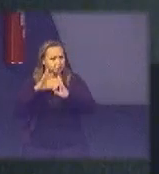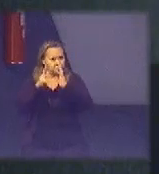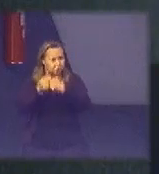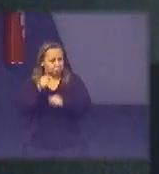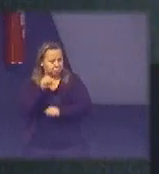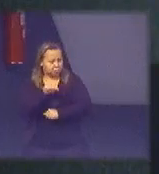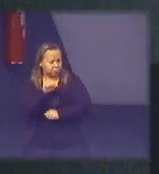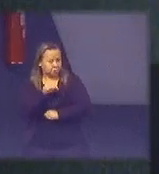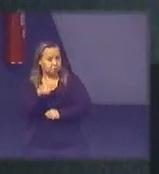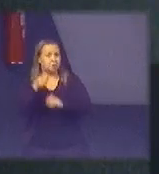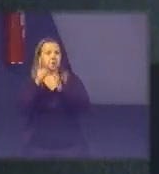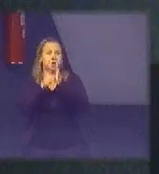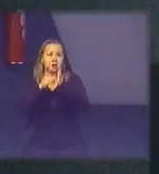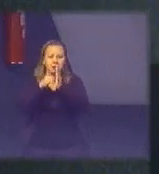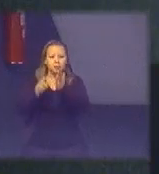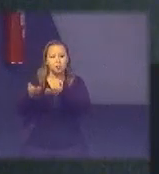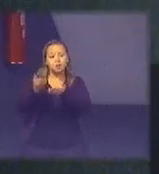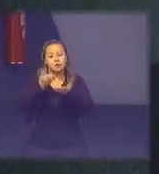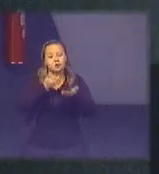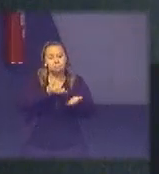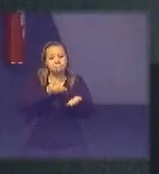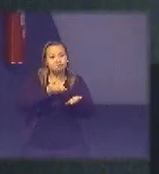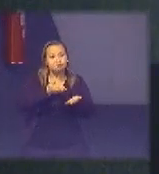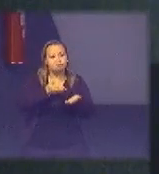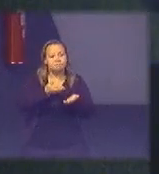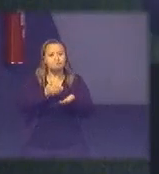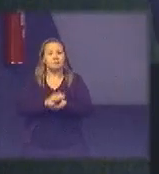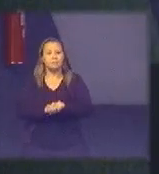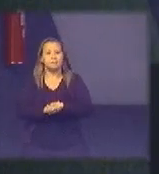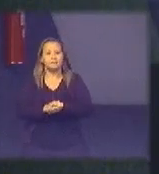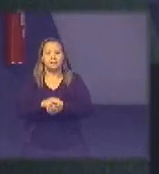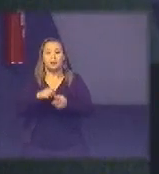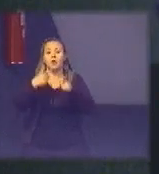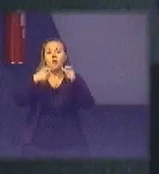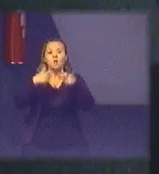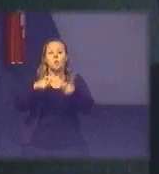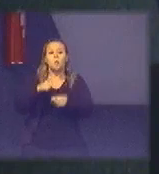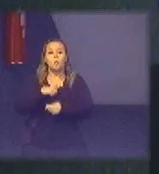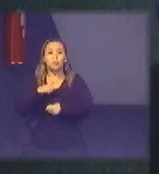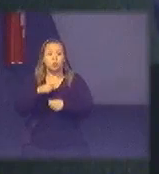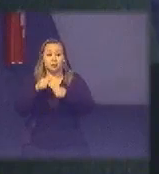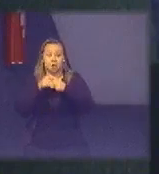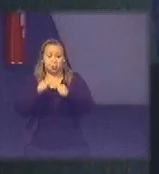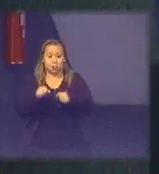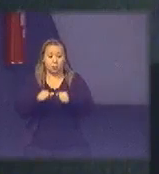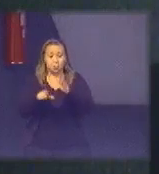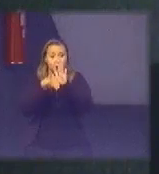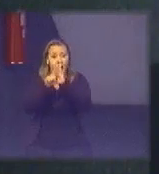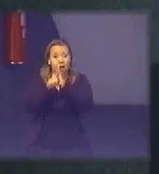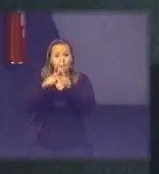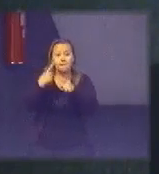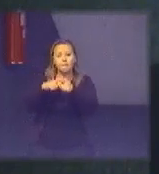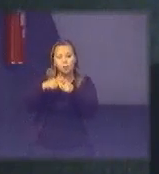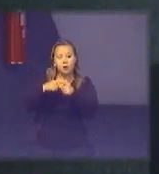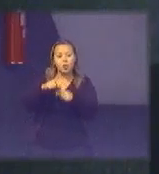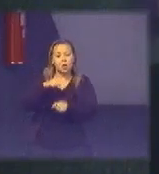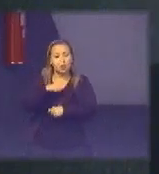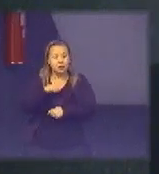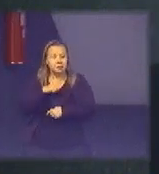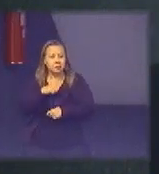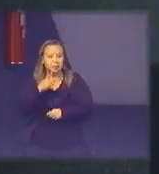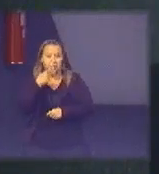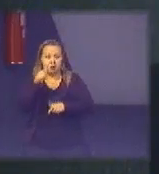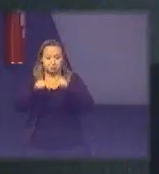esse decreto ele vem trazer tá ó aonde que tem que estar cada lei por que que eu tenho uma IN de terceirização